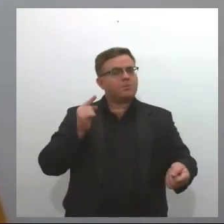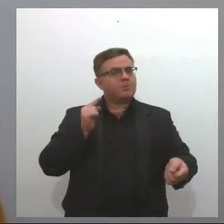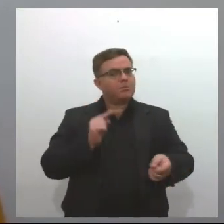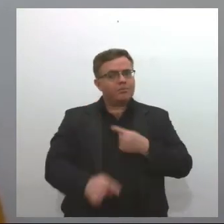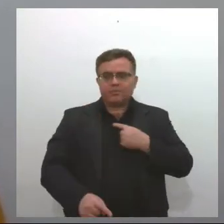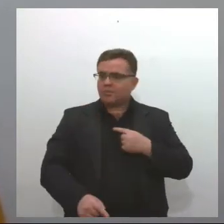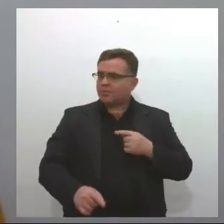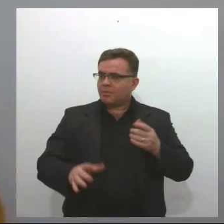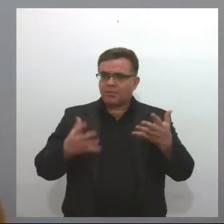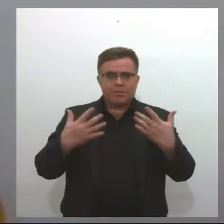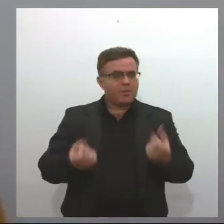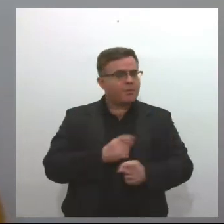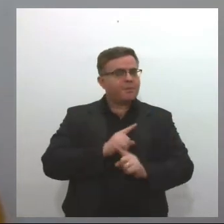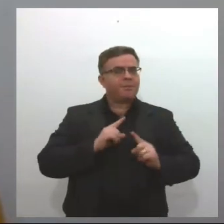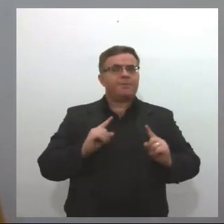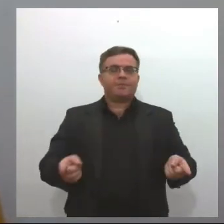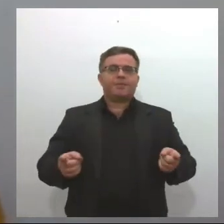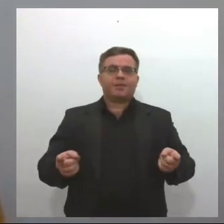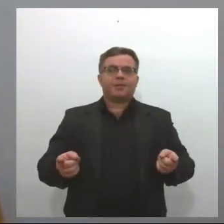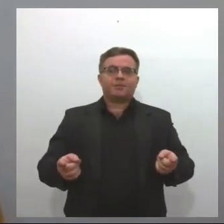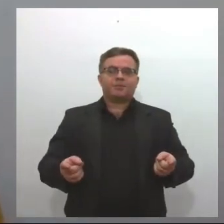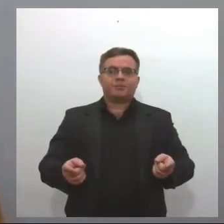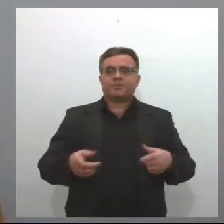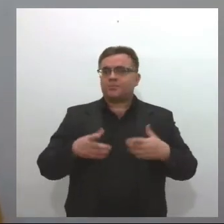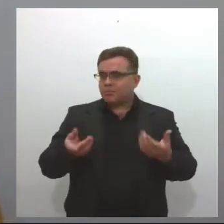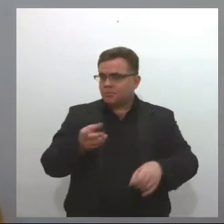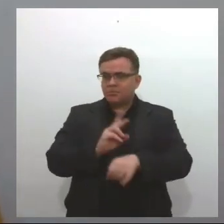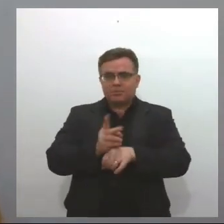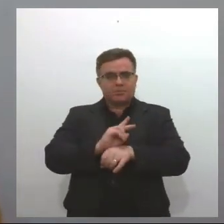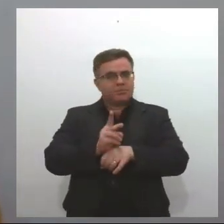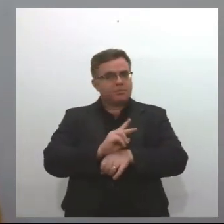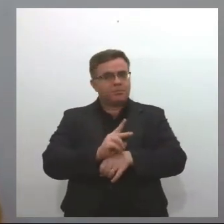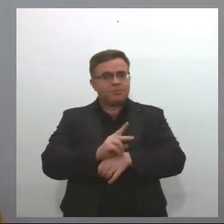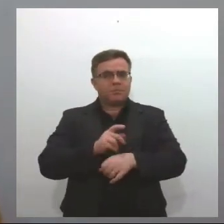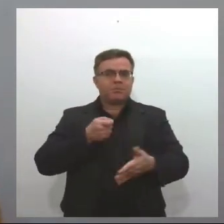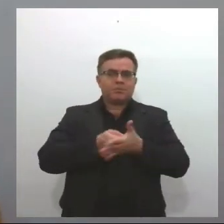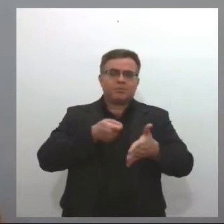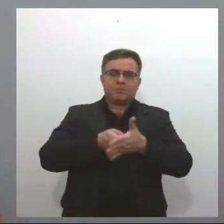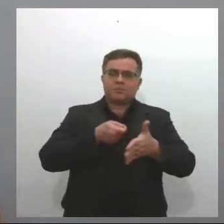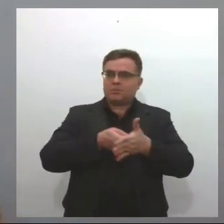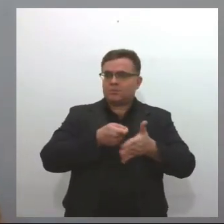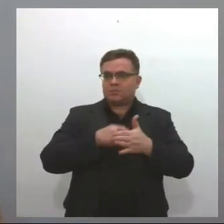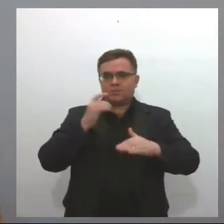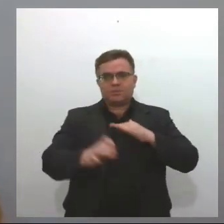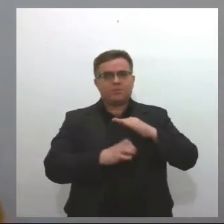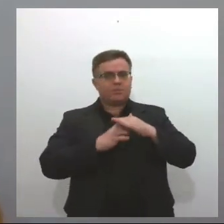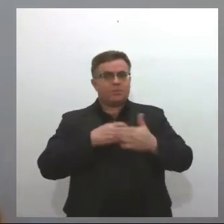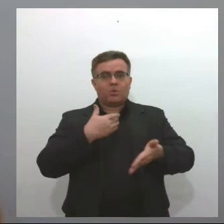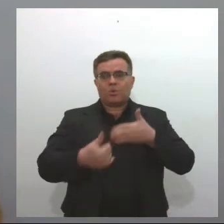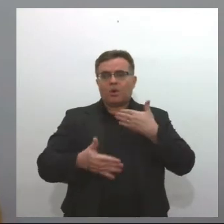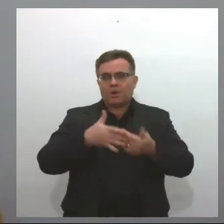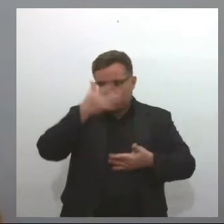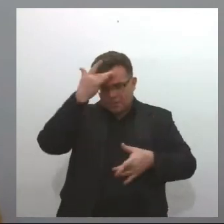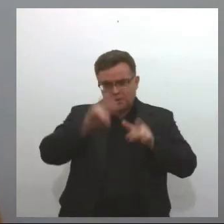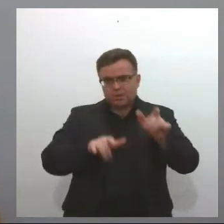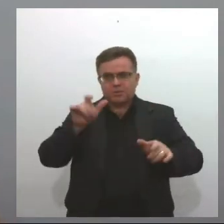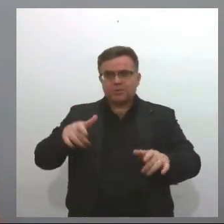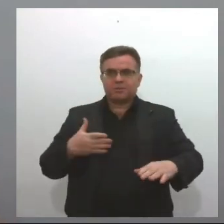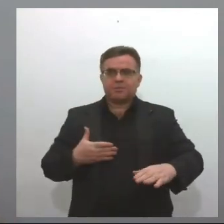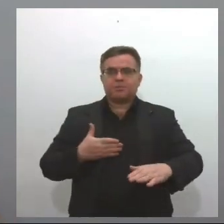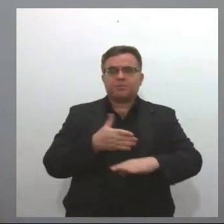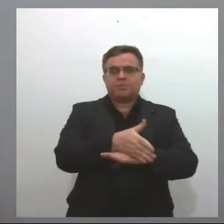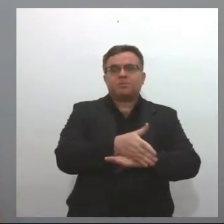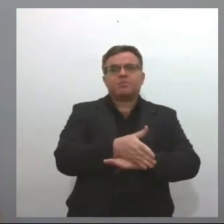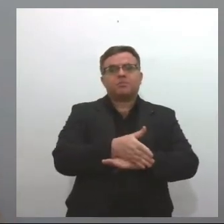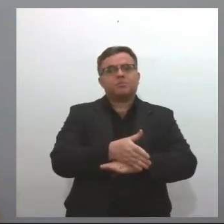é uma informação falsa. A Vigilância Sanitária não liga para ameaçar empresários. Toda e qualquer ação feita pela Vigilância Sanitária é feita